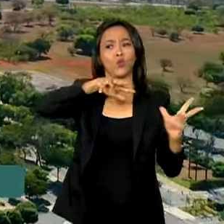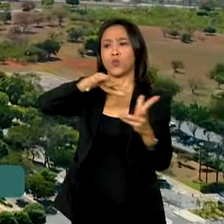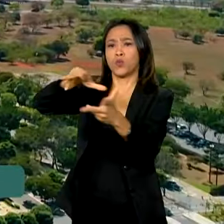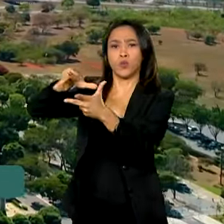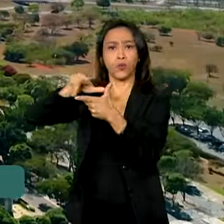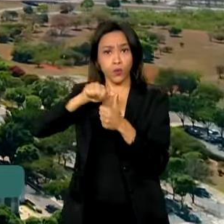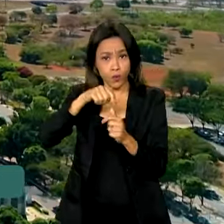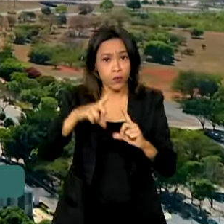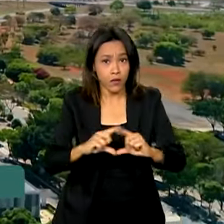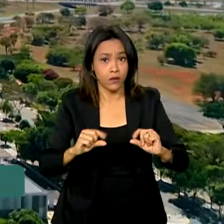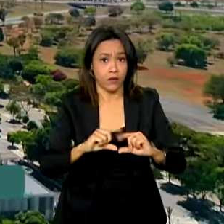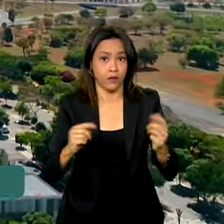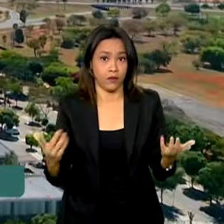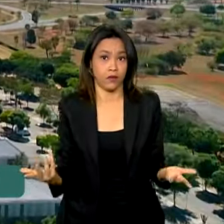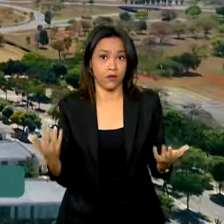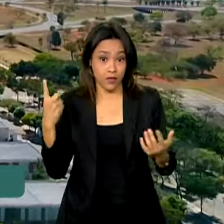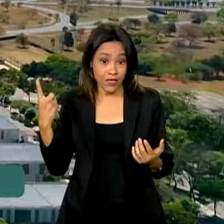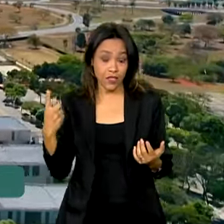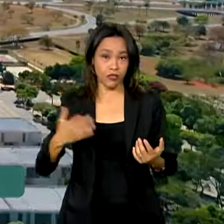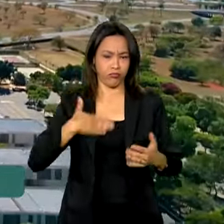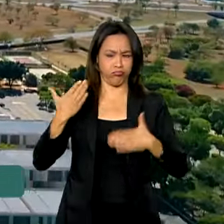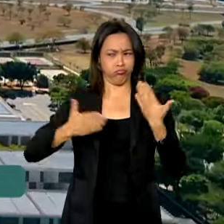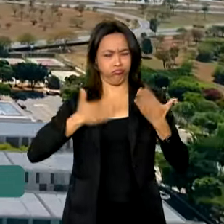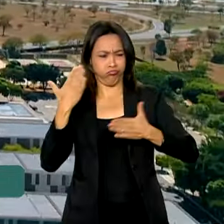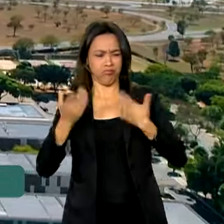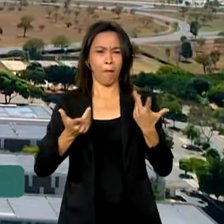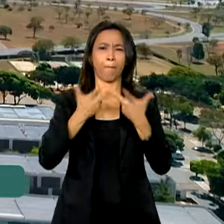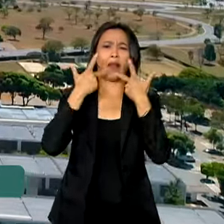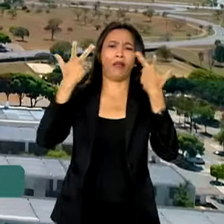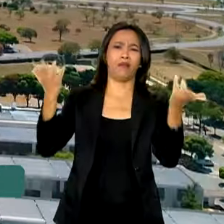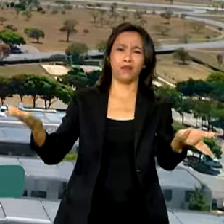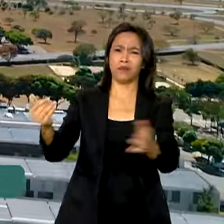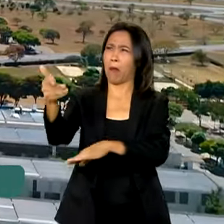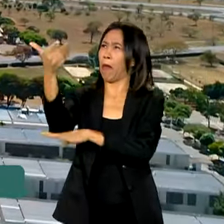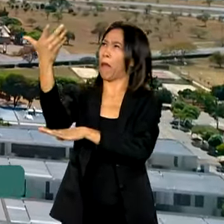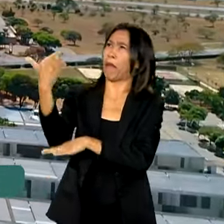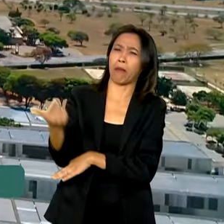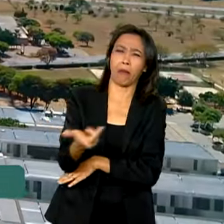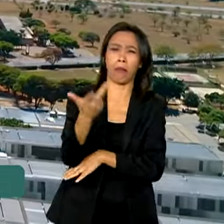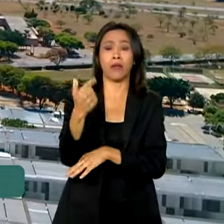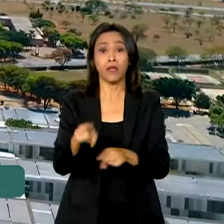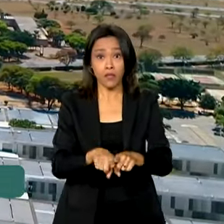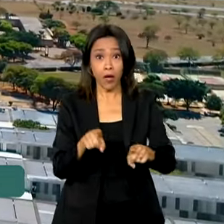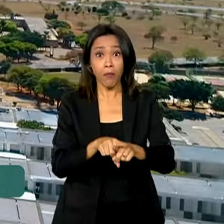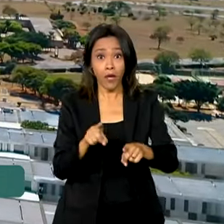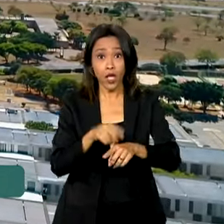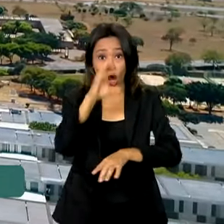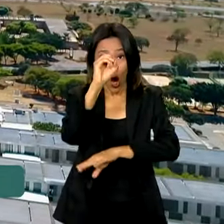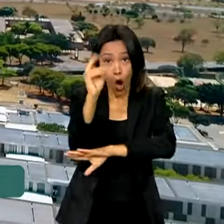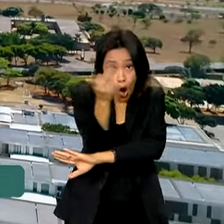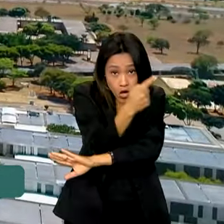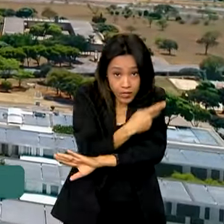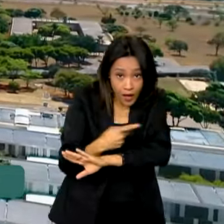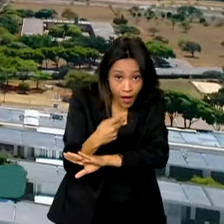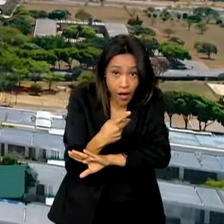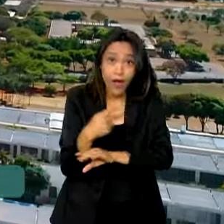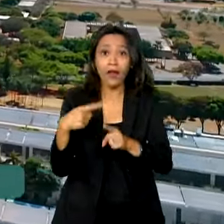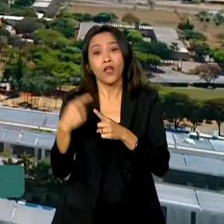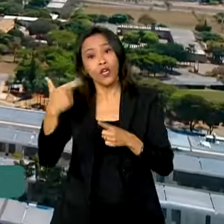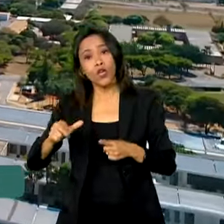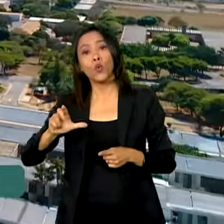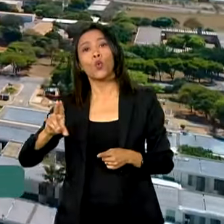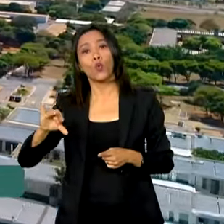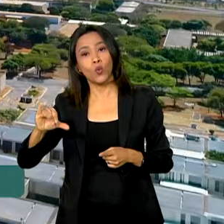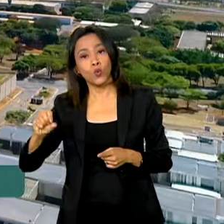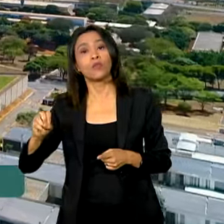prédios de Brasília, na verdade. Então, isso gerou muita controvérsia ali na época. O próprio Oscar Niemeyer e o Lúcio Costa foram contra a bandeira,